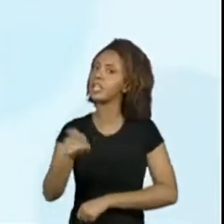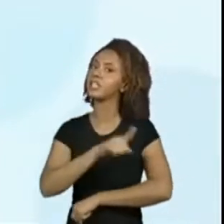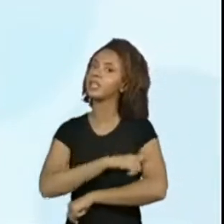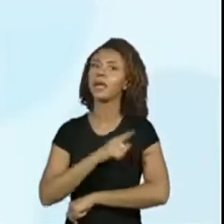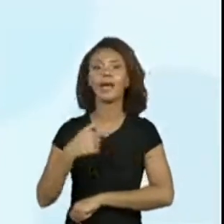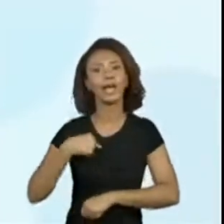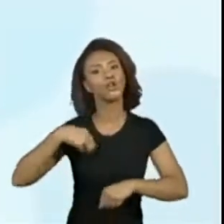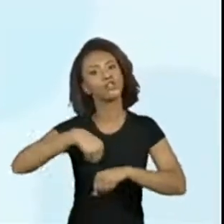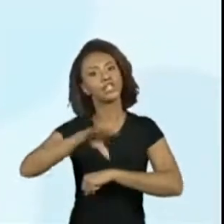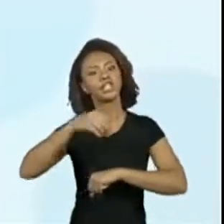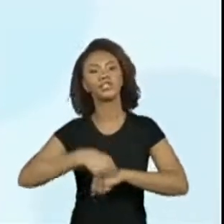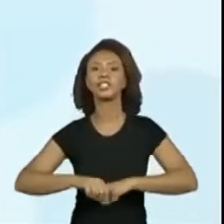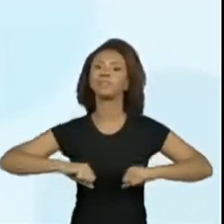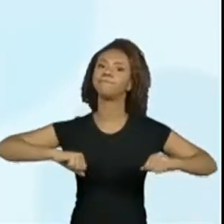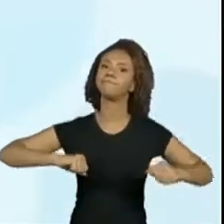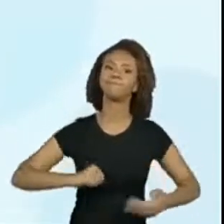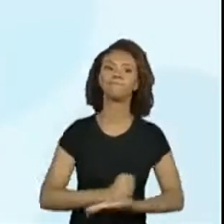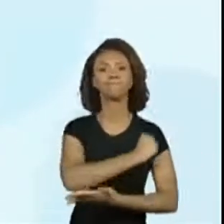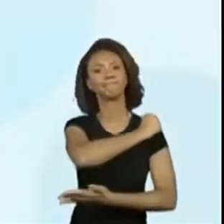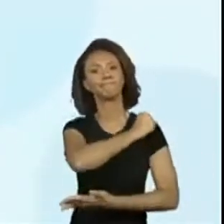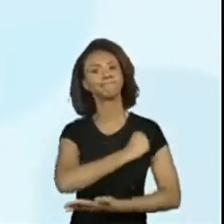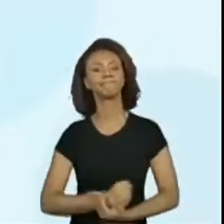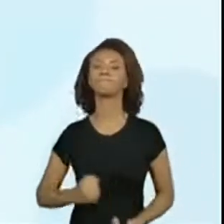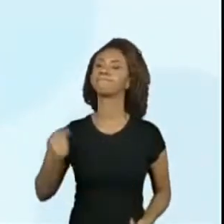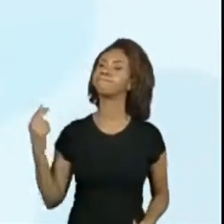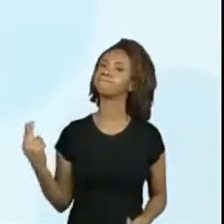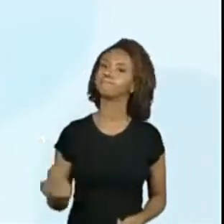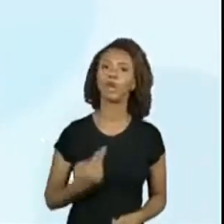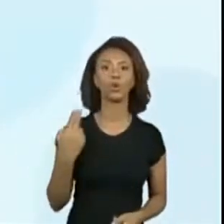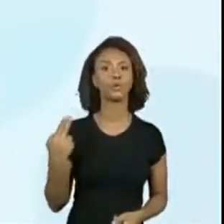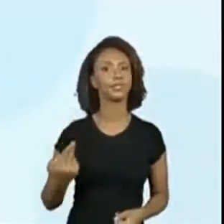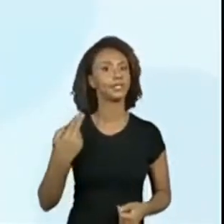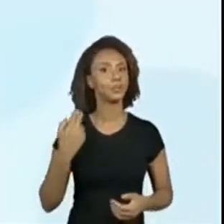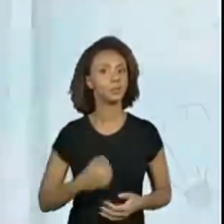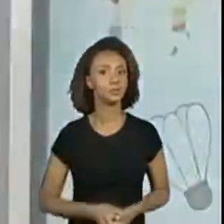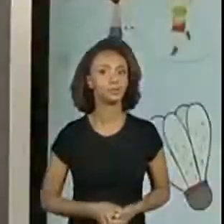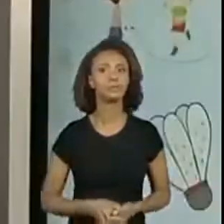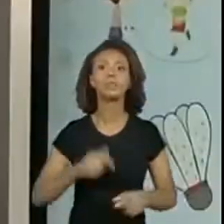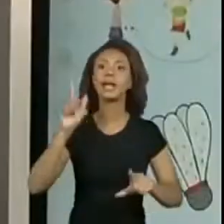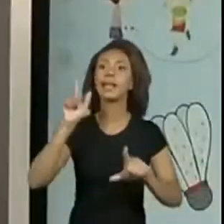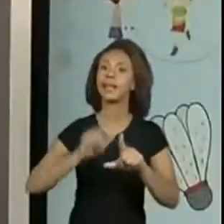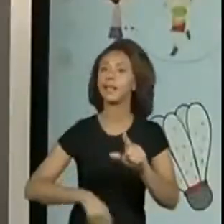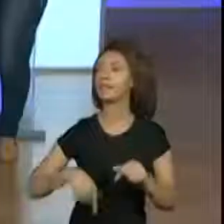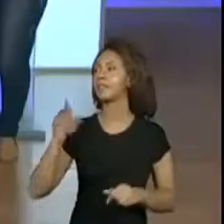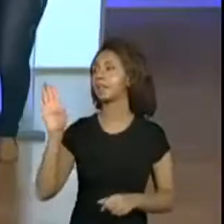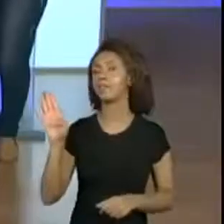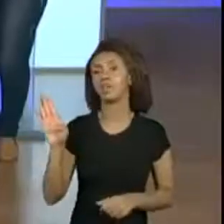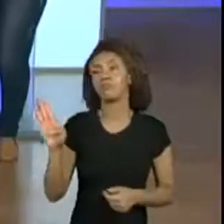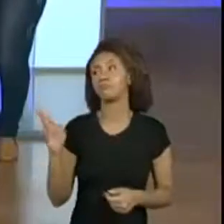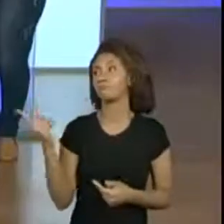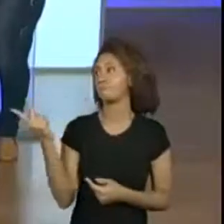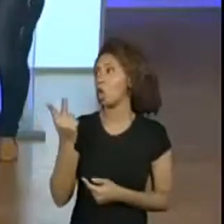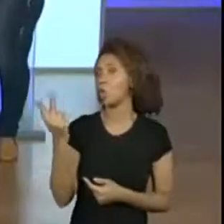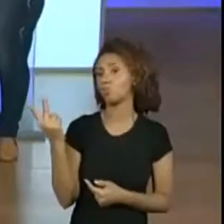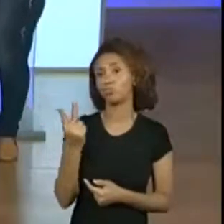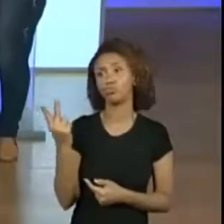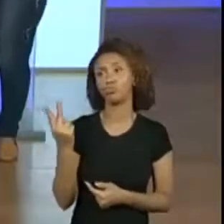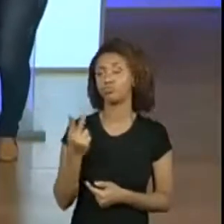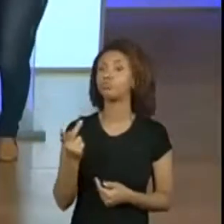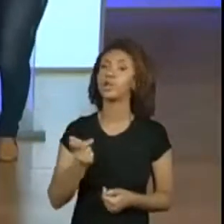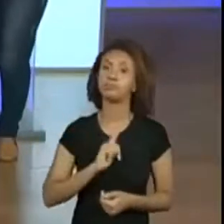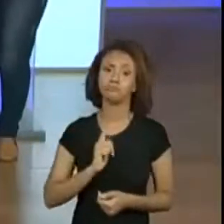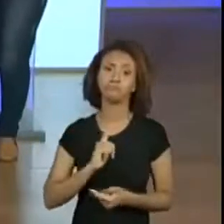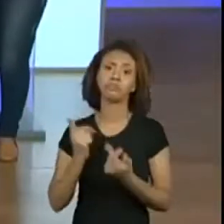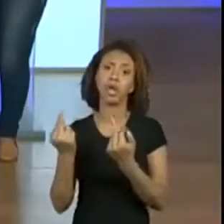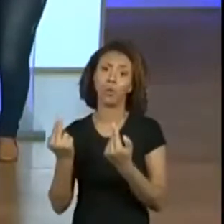dicas não foram boas. As dicas que vocês estão nos dando... Letra B não deu certo, porque as duas começam com B